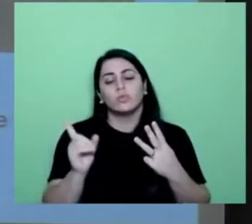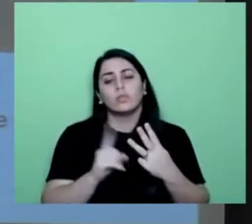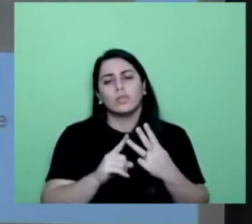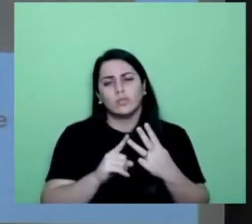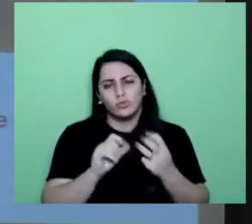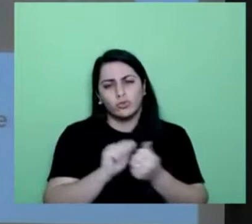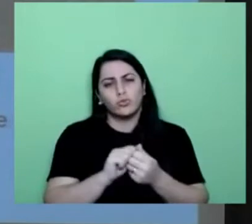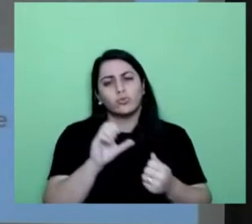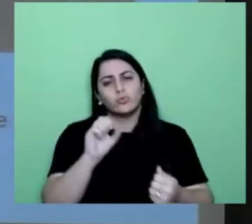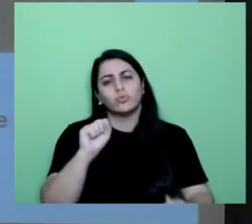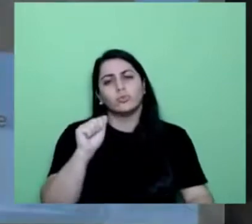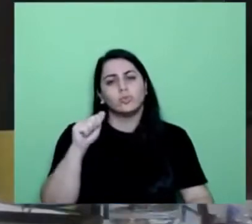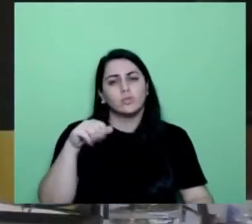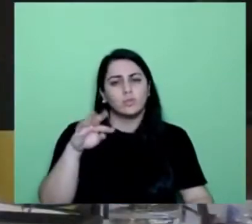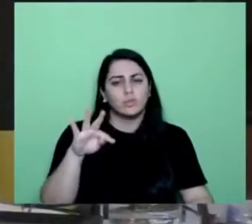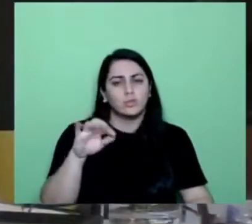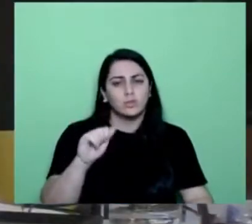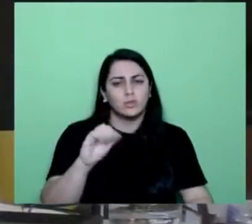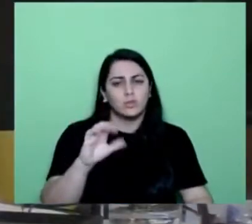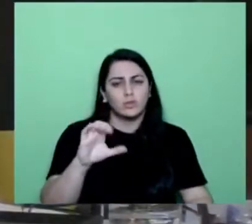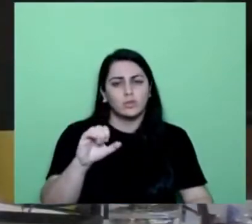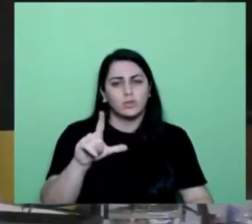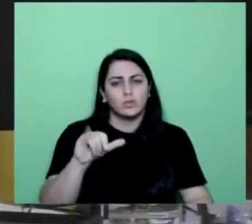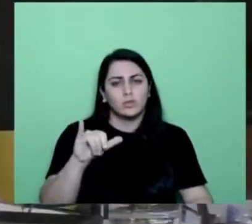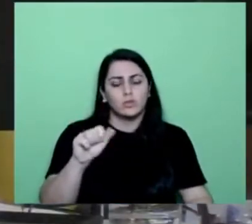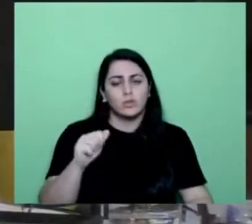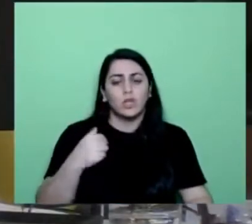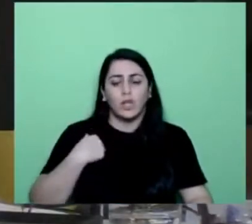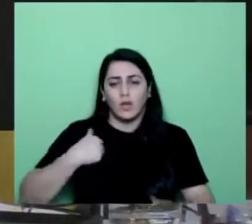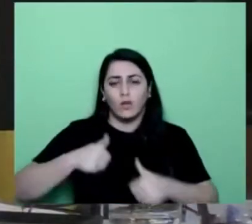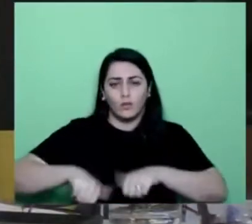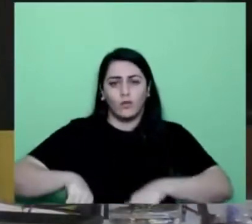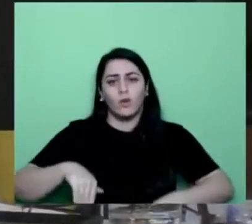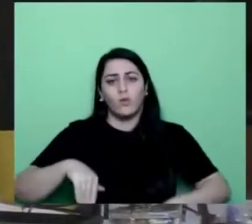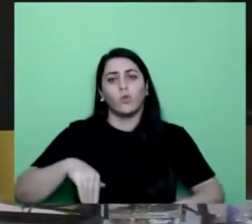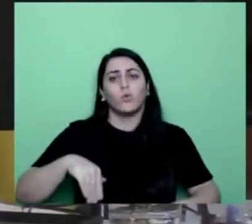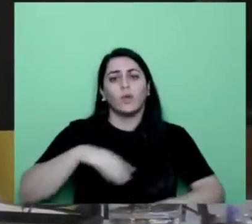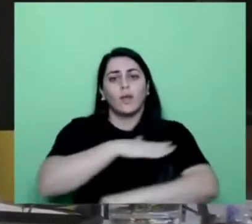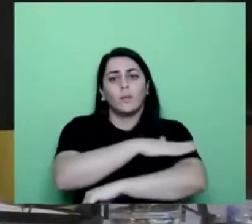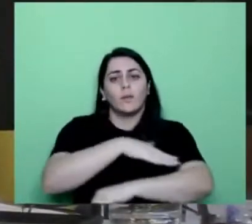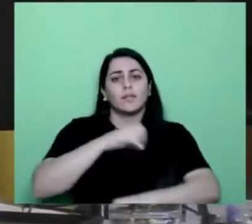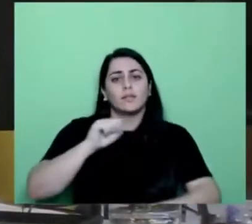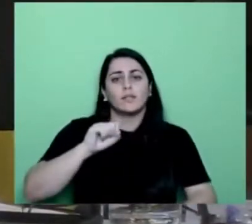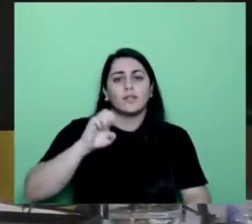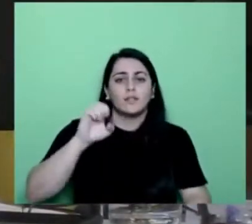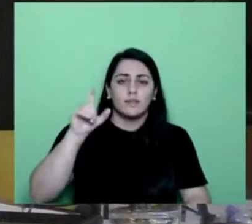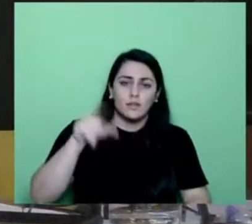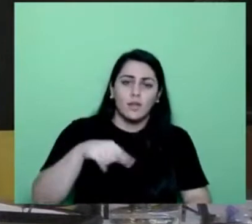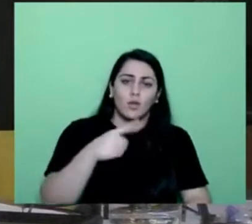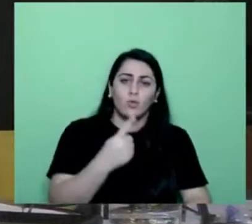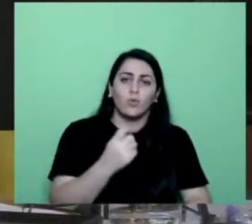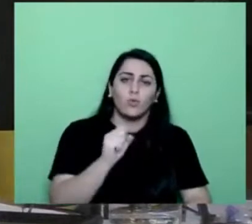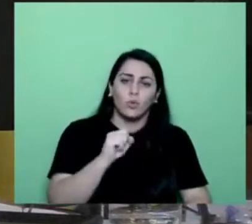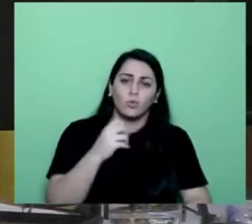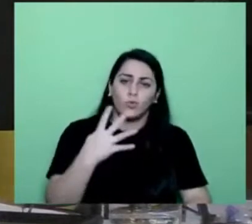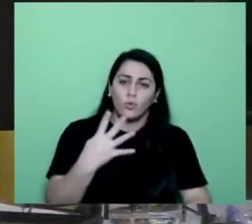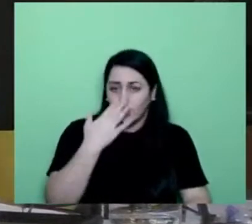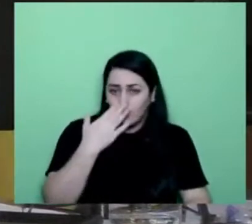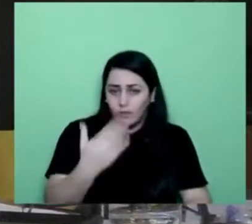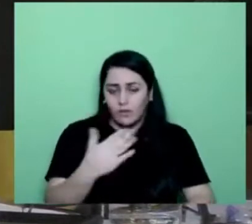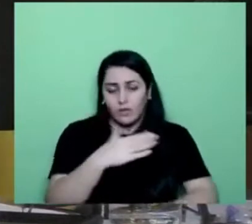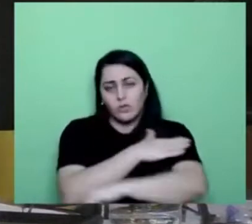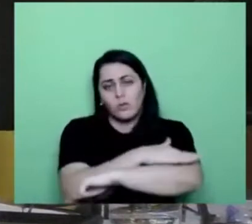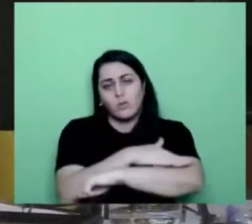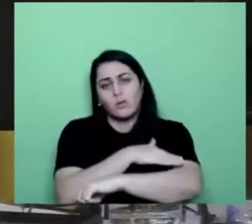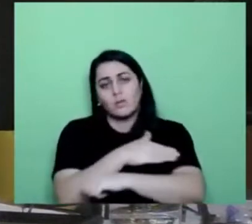grave. Pessoal, eu fico na Praça da Sé 184, de frente para a praça. Eu costumo dizer que eu abro a minha